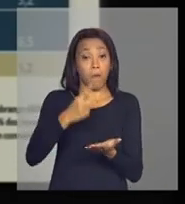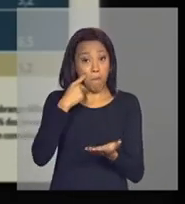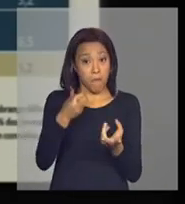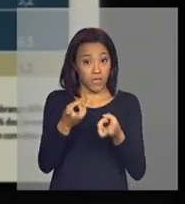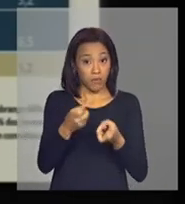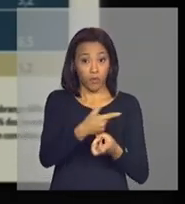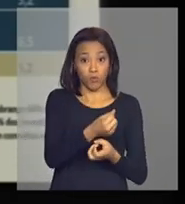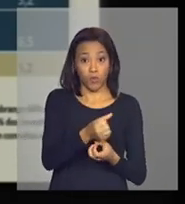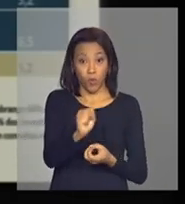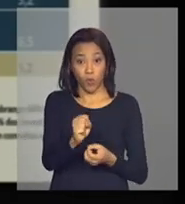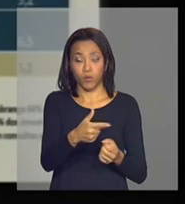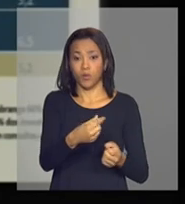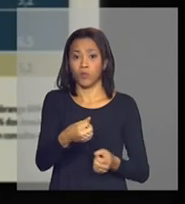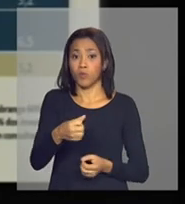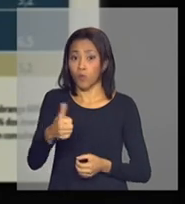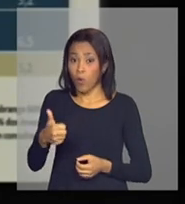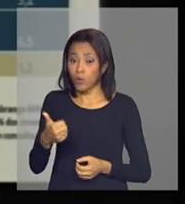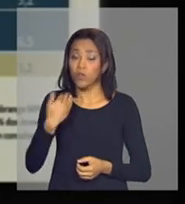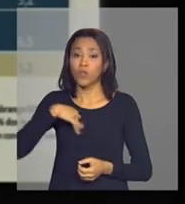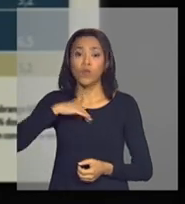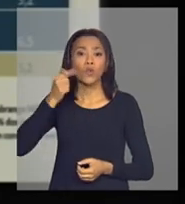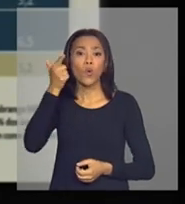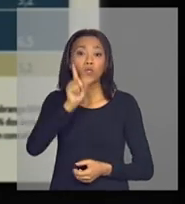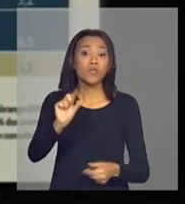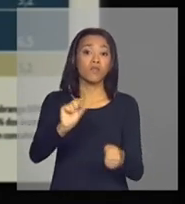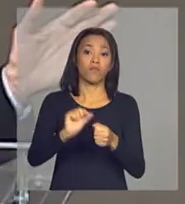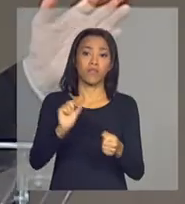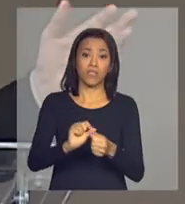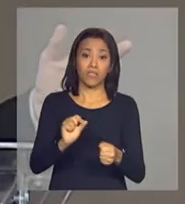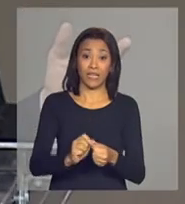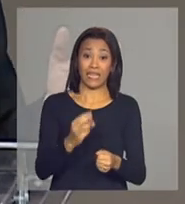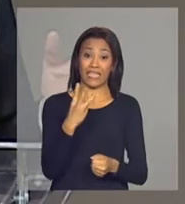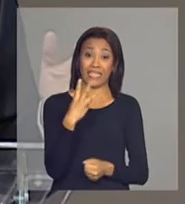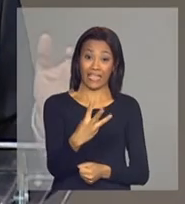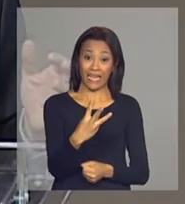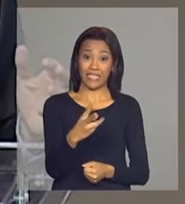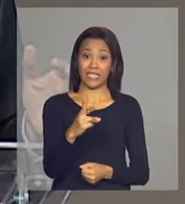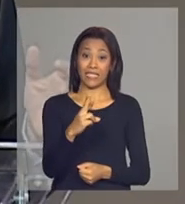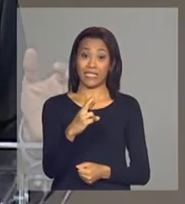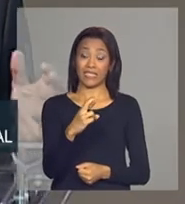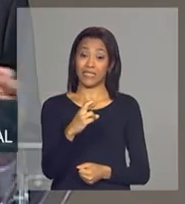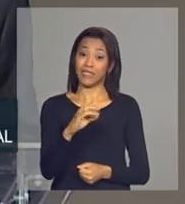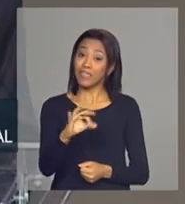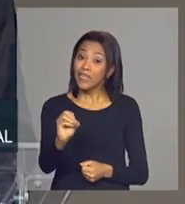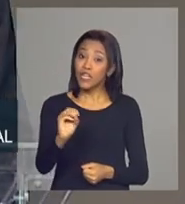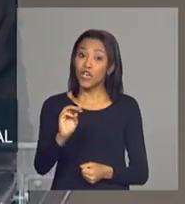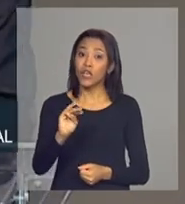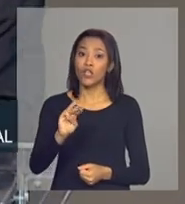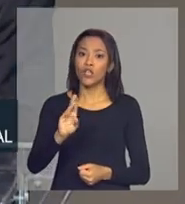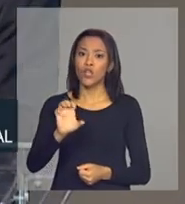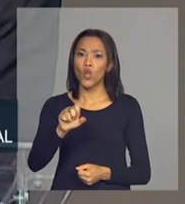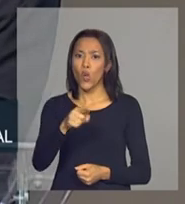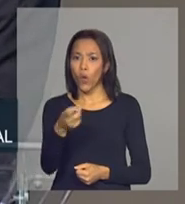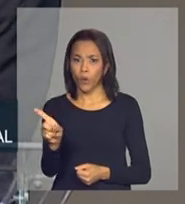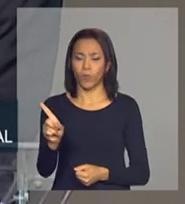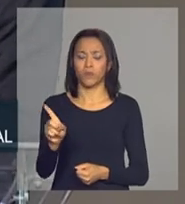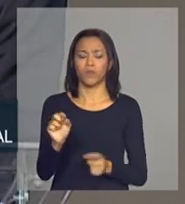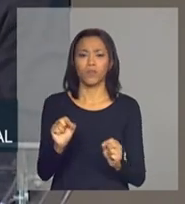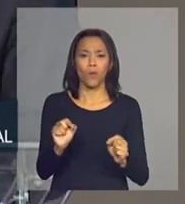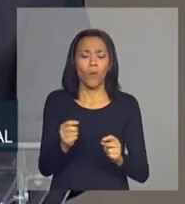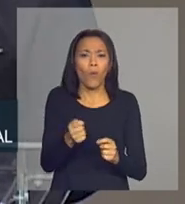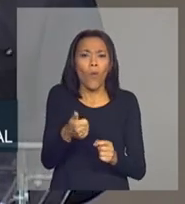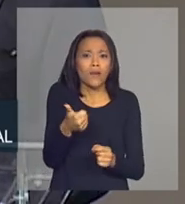2011 conseguimos realizar 3 trilhões em investimentos. Agora nós estamos olhando aqui quase